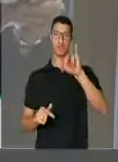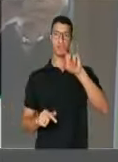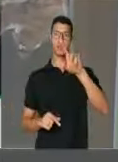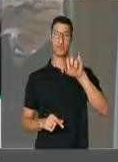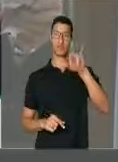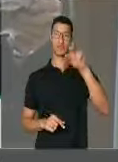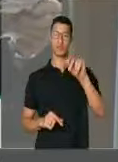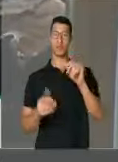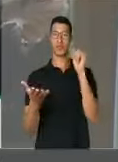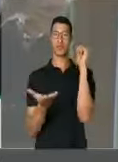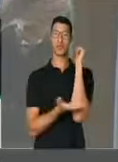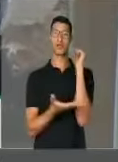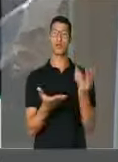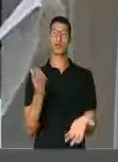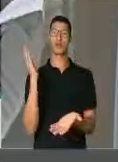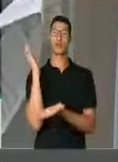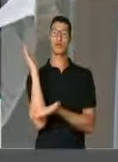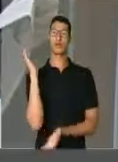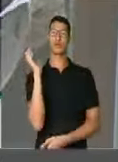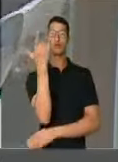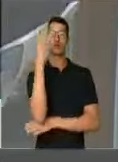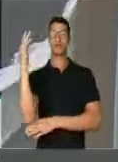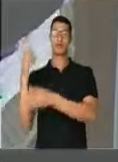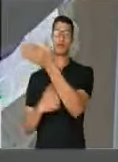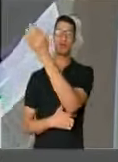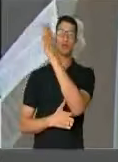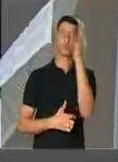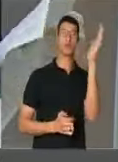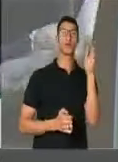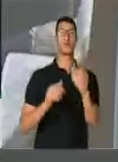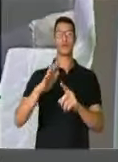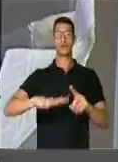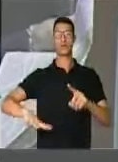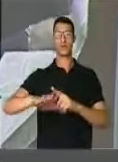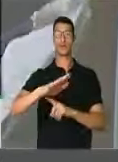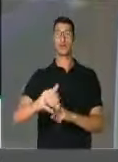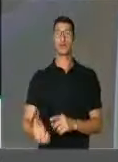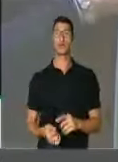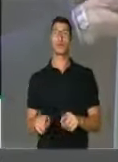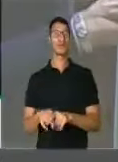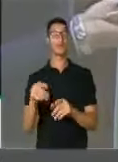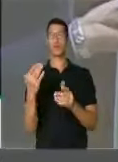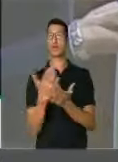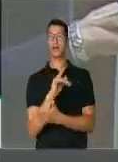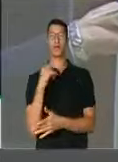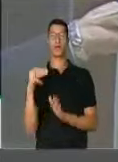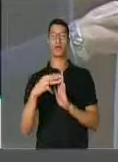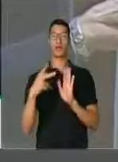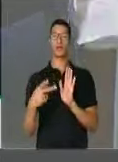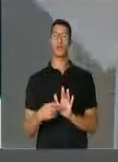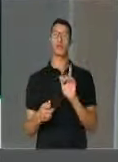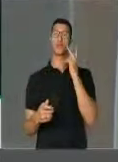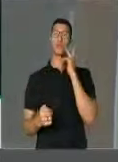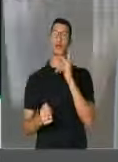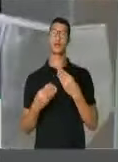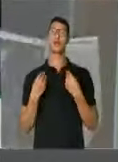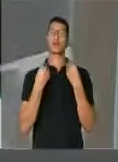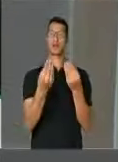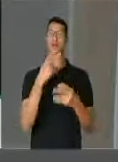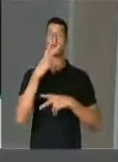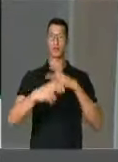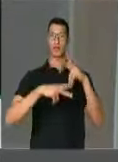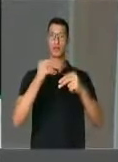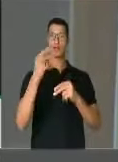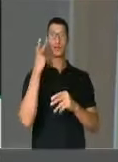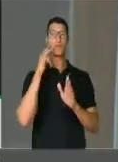criminosos, desmatadores, criminosos ambientais, criminosos sociais. E nós aprovamos essa medida para dar de presente